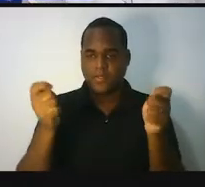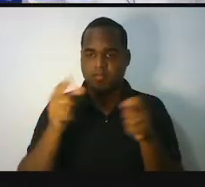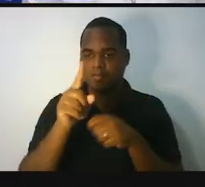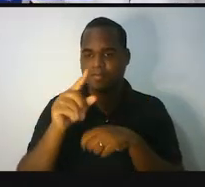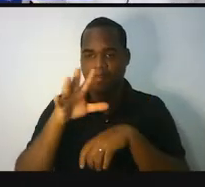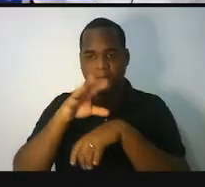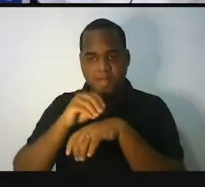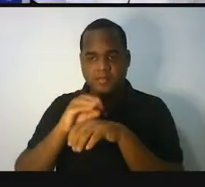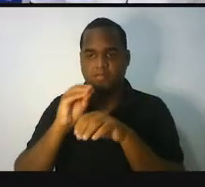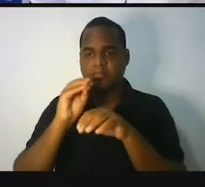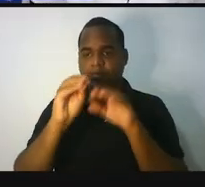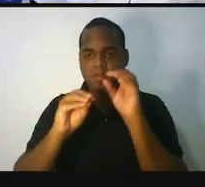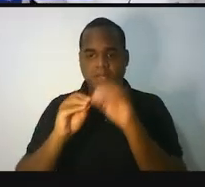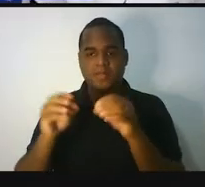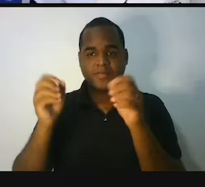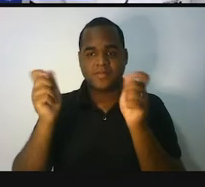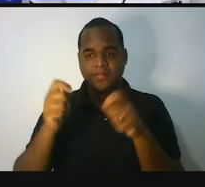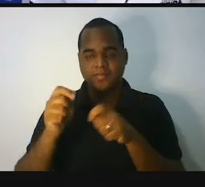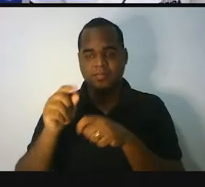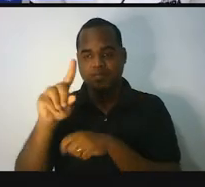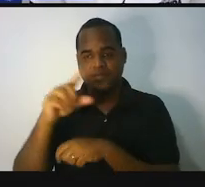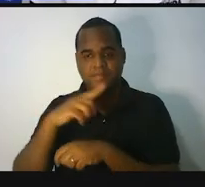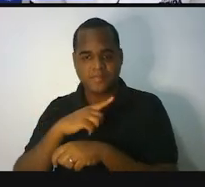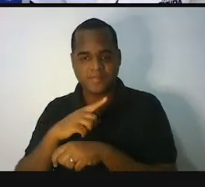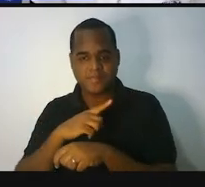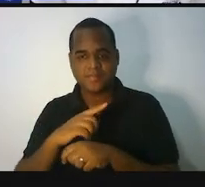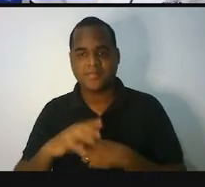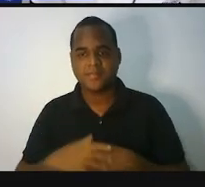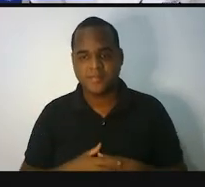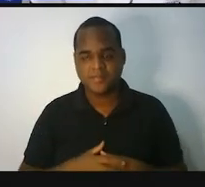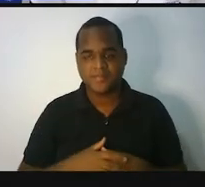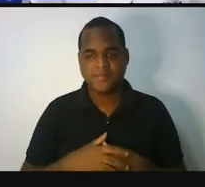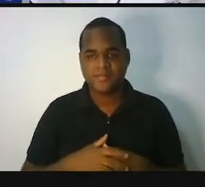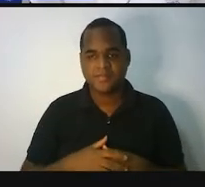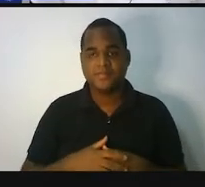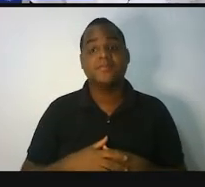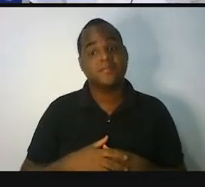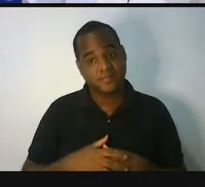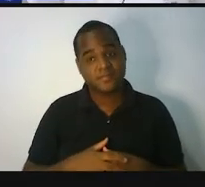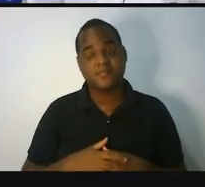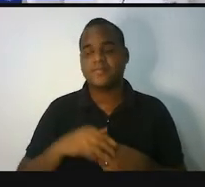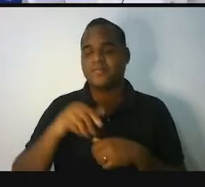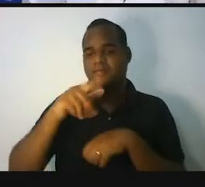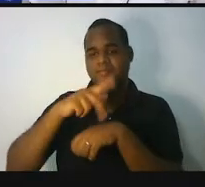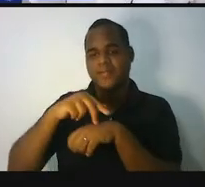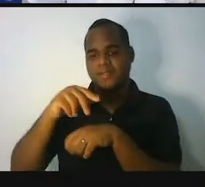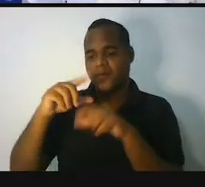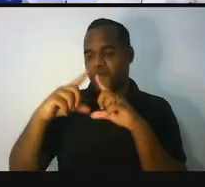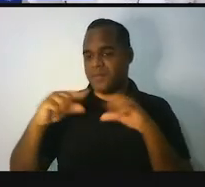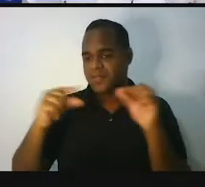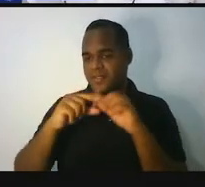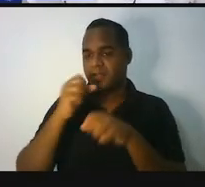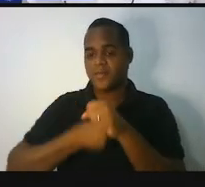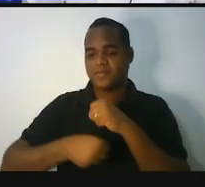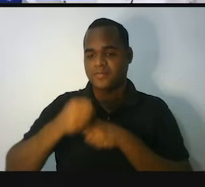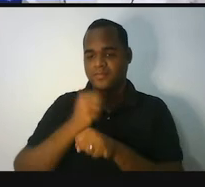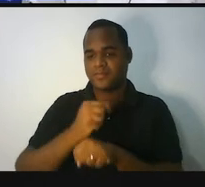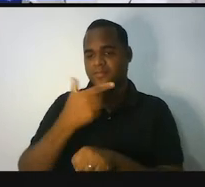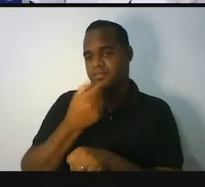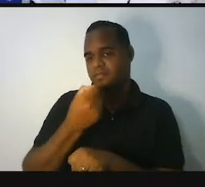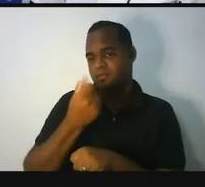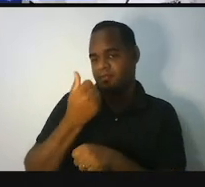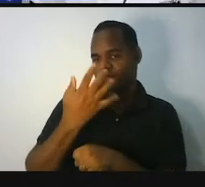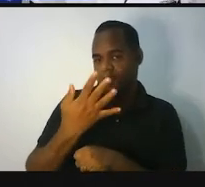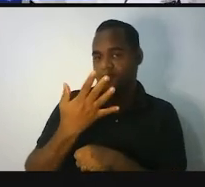nessa tela para ter essa pergunta aí, ó. A capital do Brasil, Brasília, no ano de 2014, tinha um